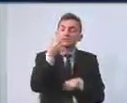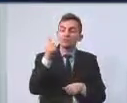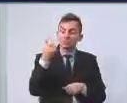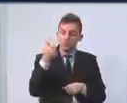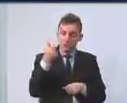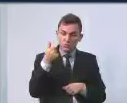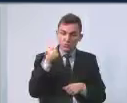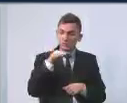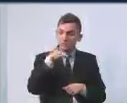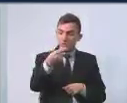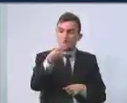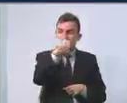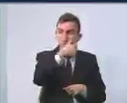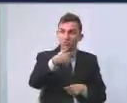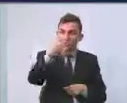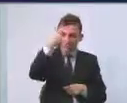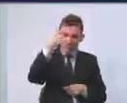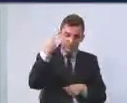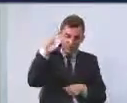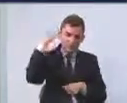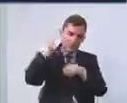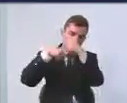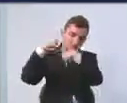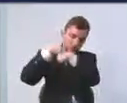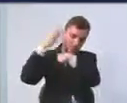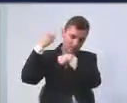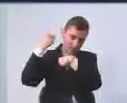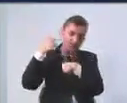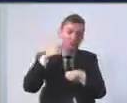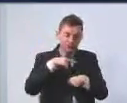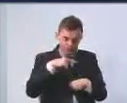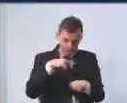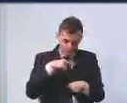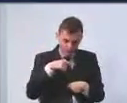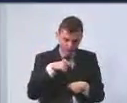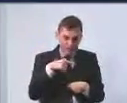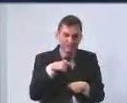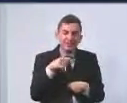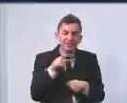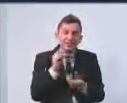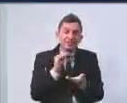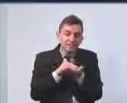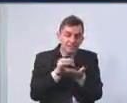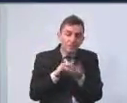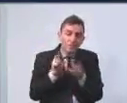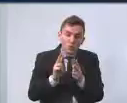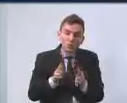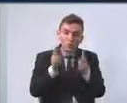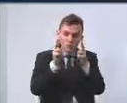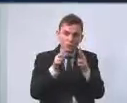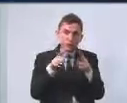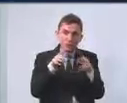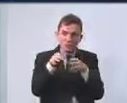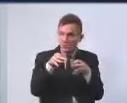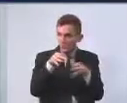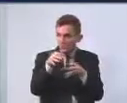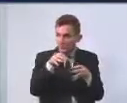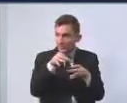2012, que nós tivemos e temos ainda a necessidade da continuidade desses